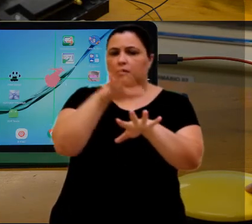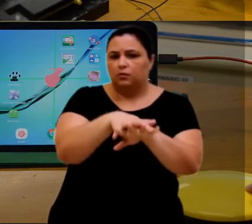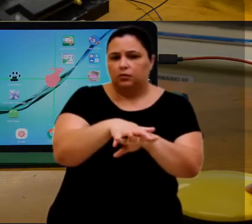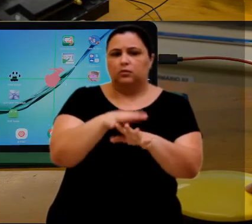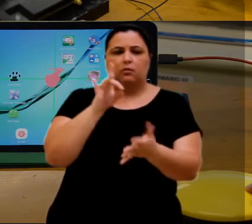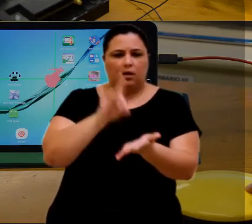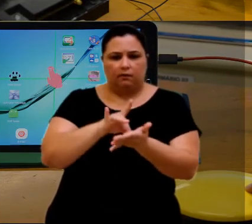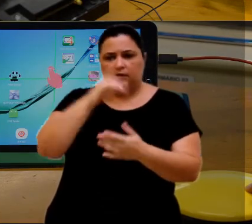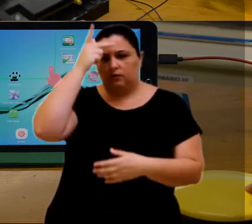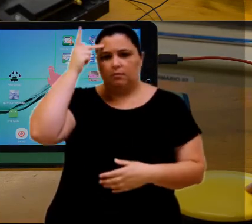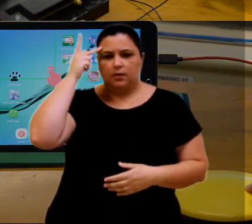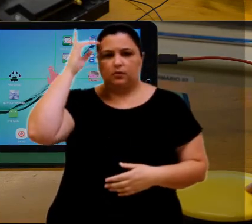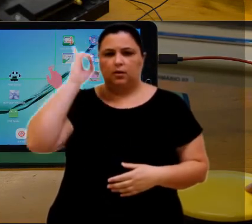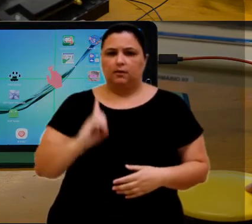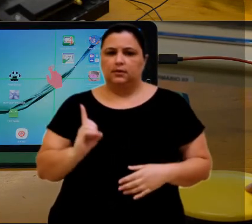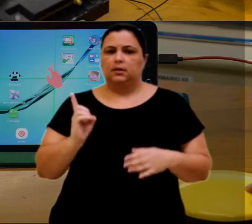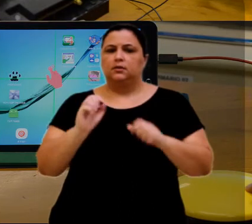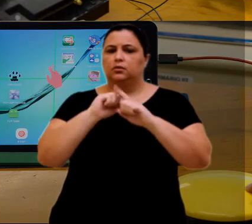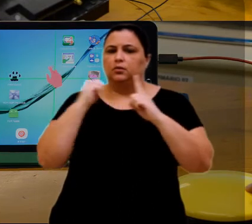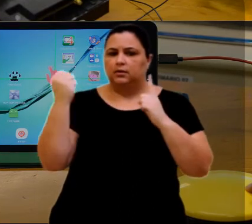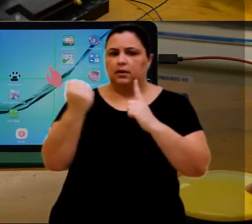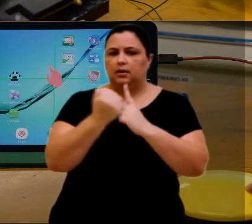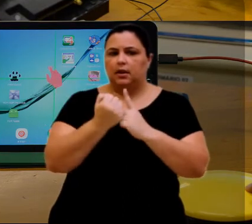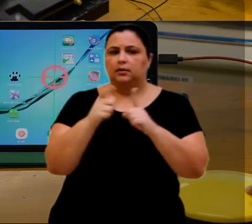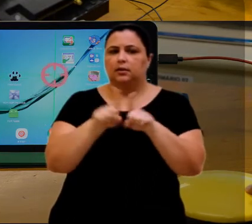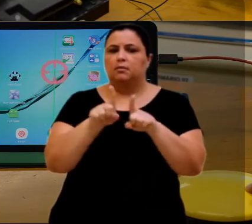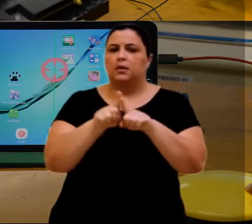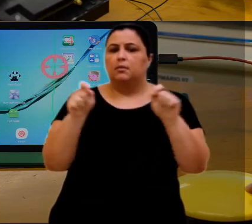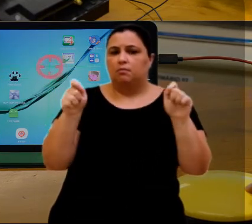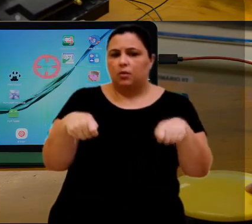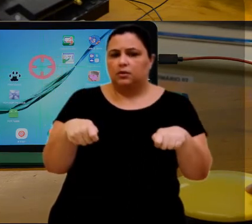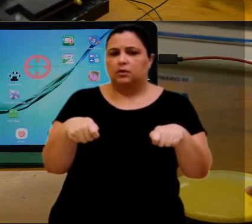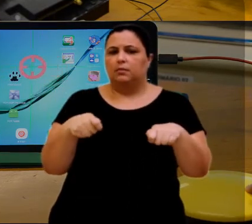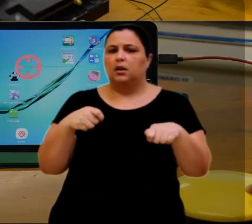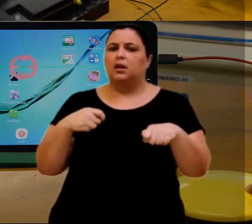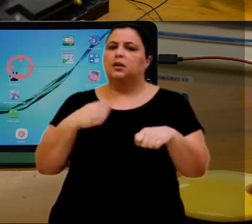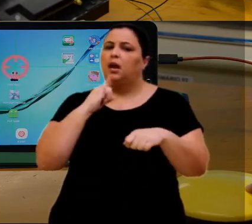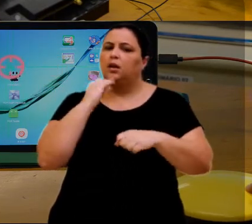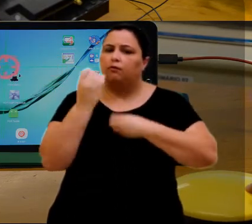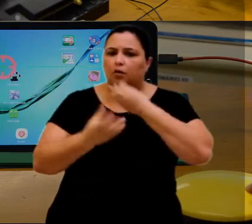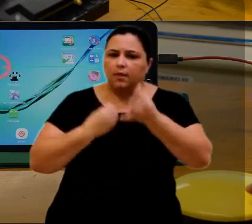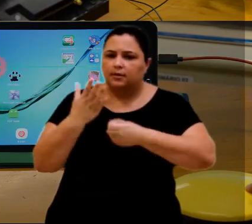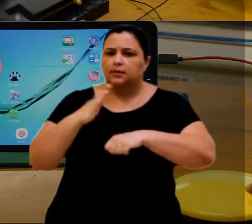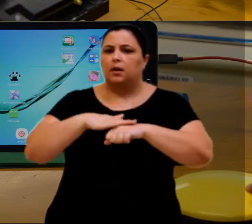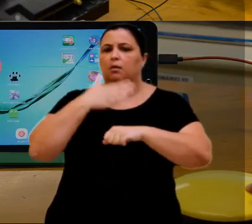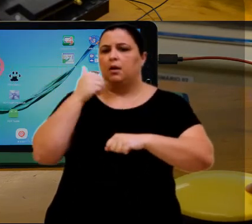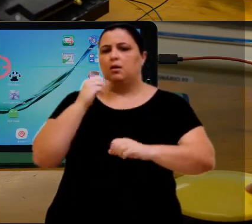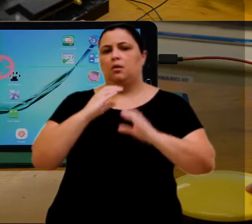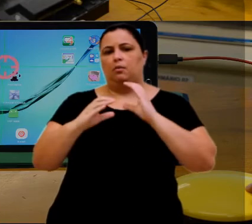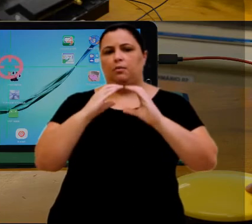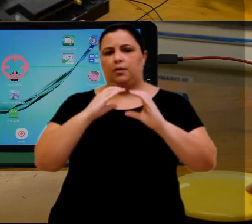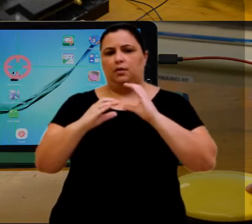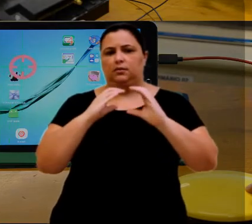efetiva das pessoas com deficiência na sociedade, além de possibilitar que tenham acesso à informação e melhorem sua comunicação.